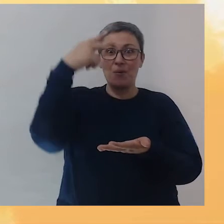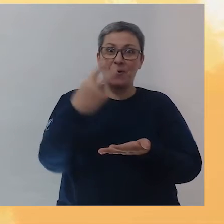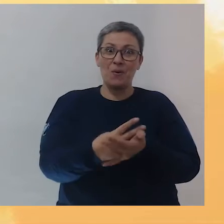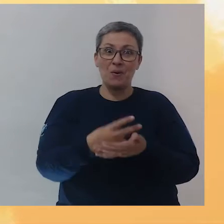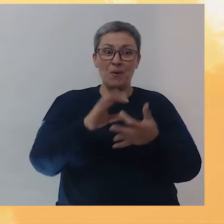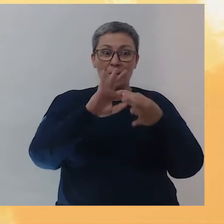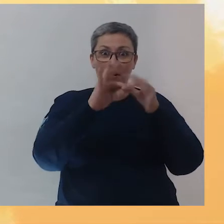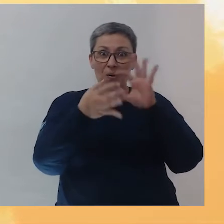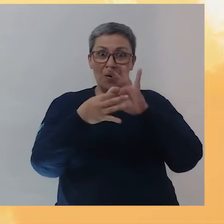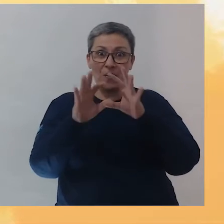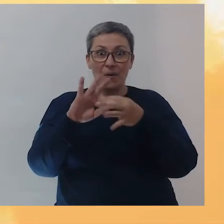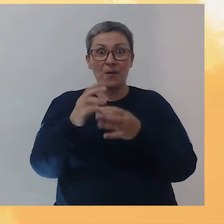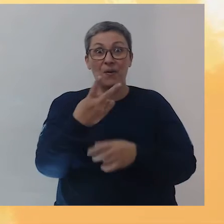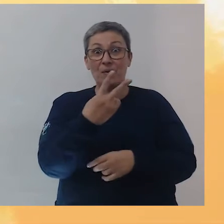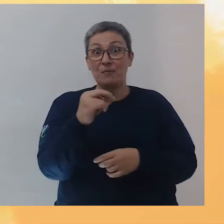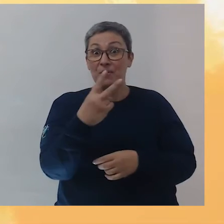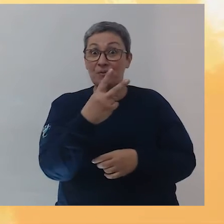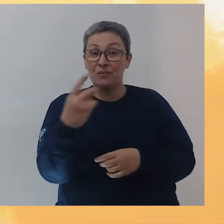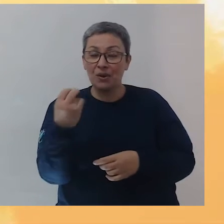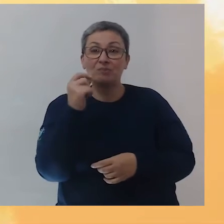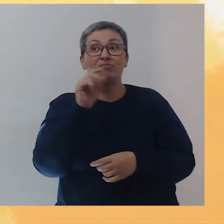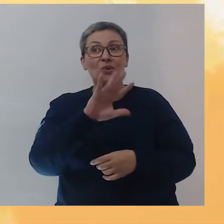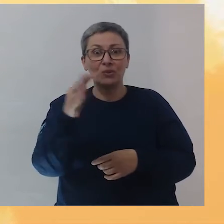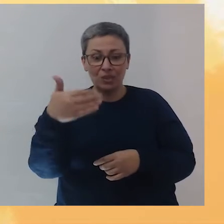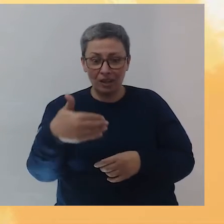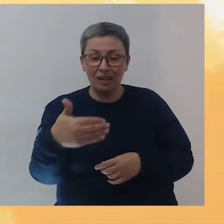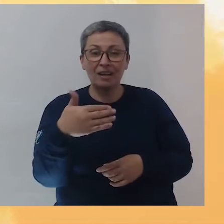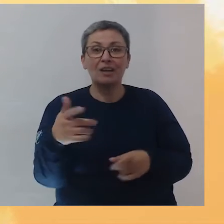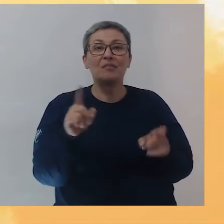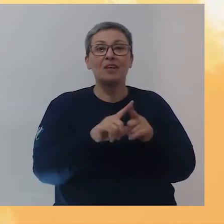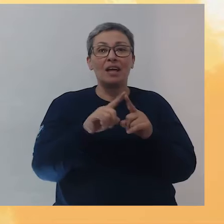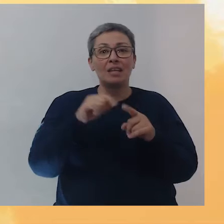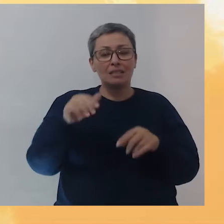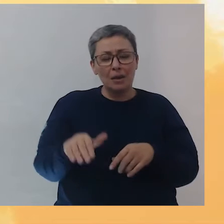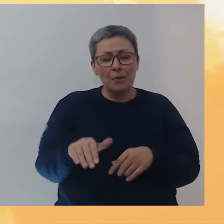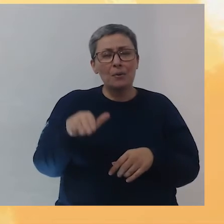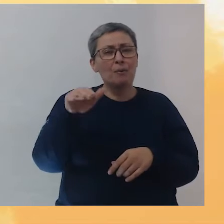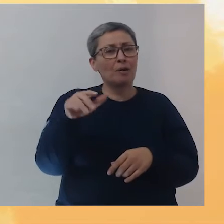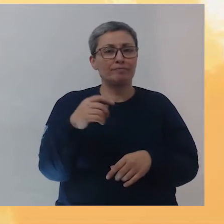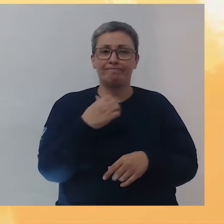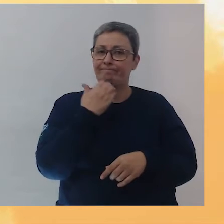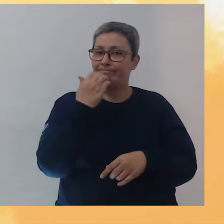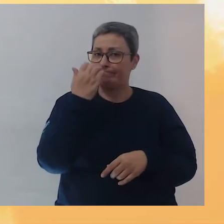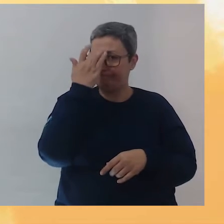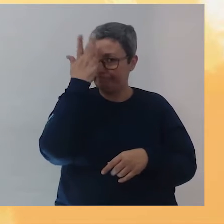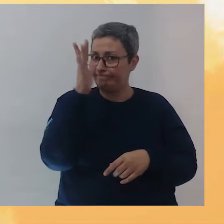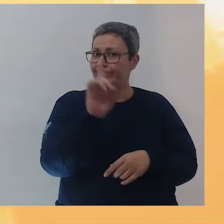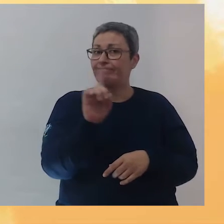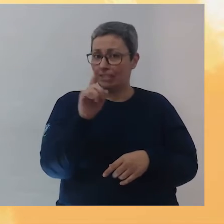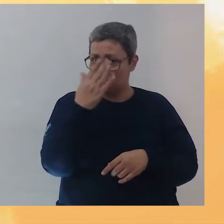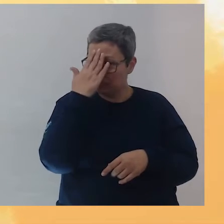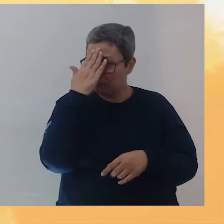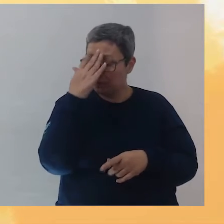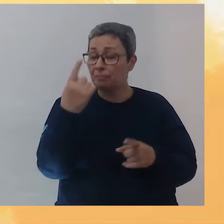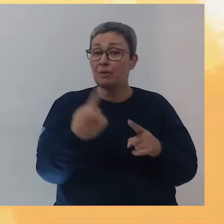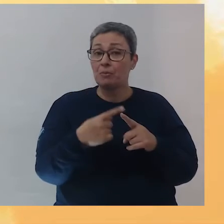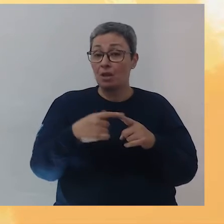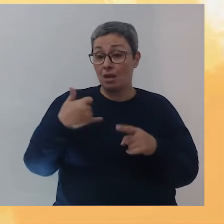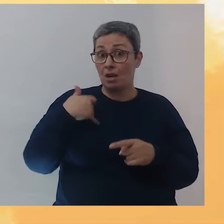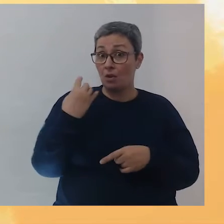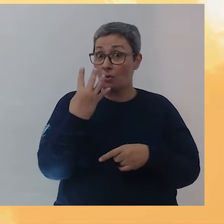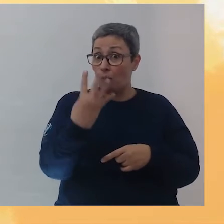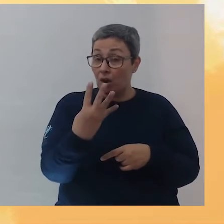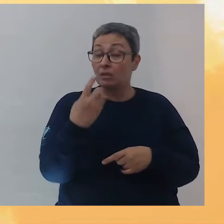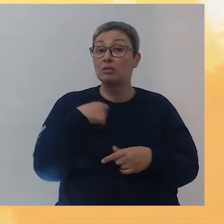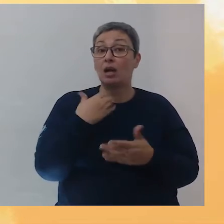Jogos Olímpicos de 2021. Agora aí, ó, que aconteceu agora. Ela teve uma infância nada fácil. Vocês sabiam? Porque com quatro